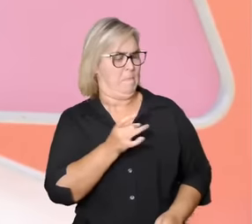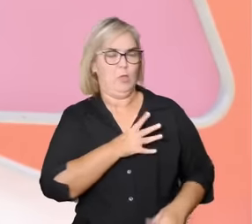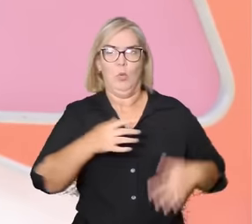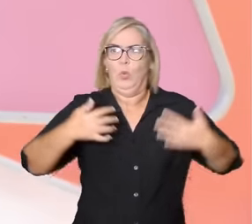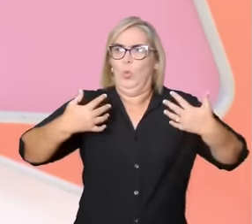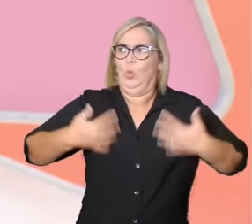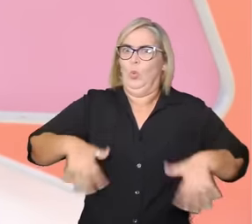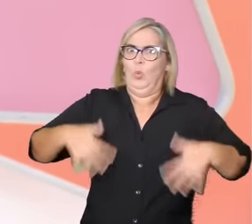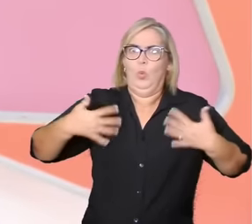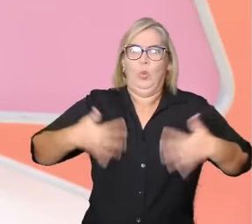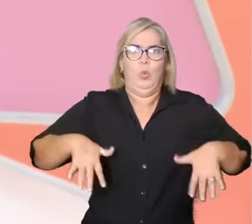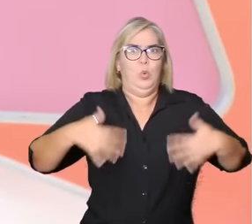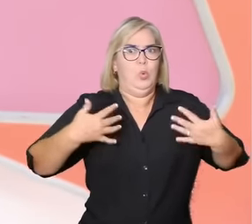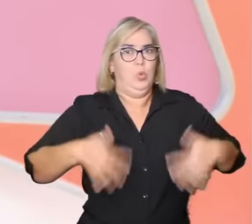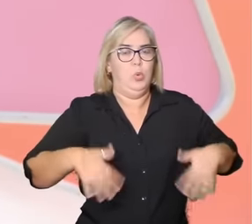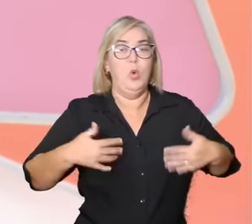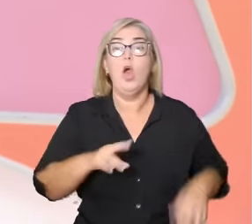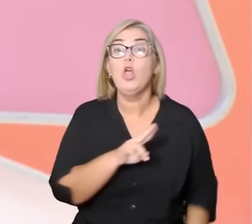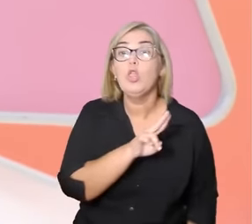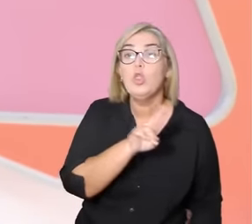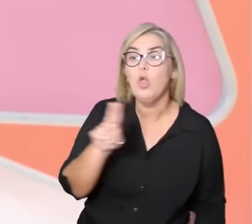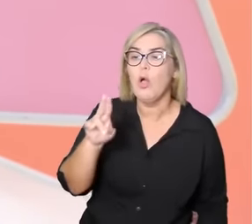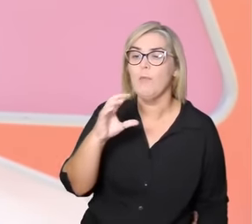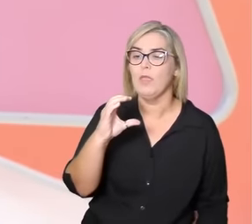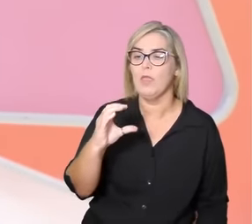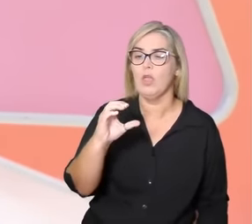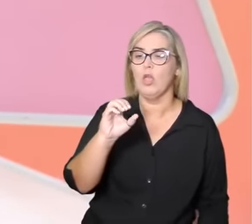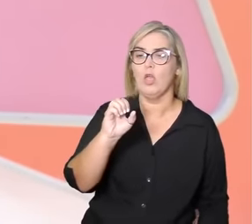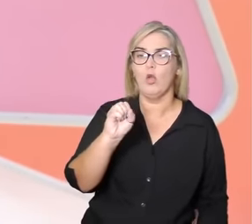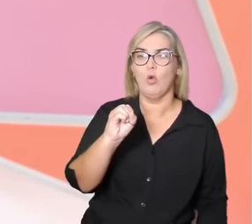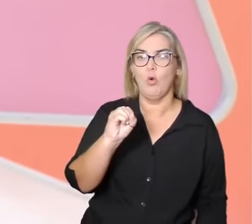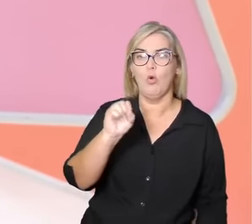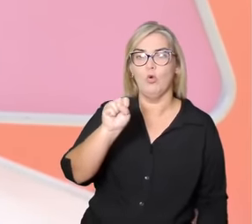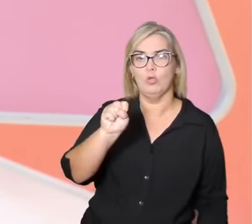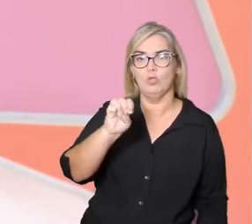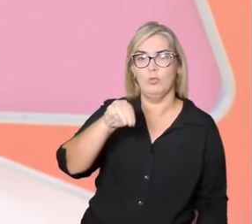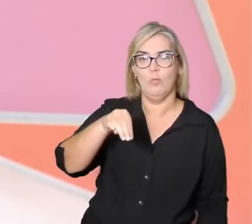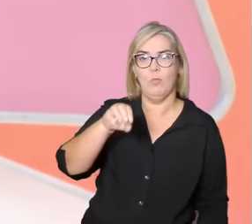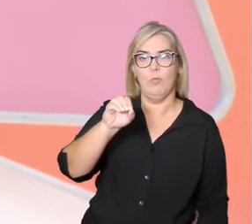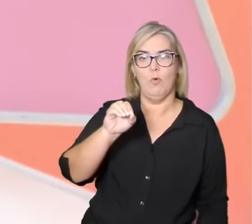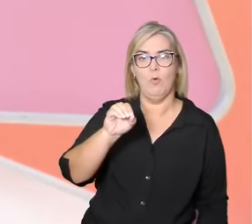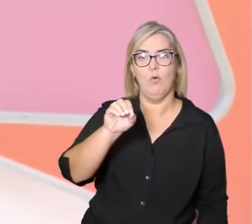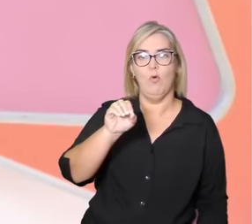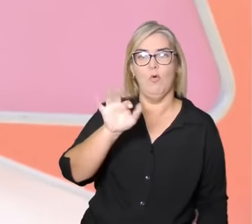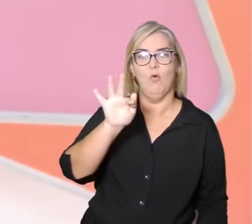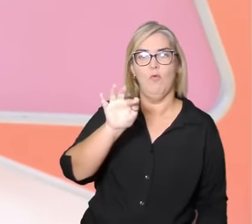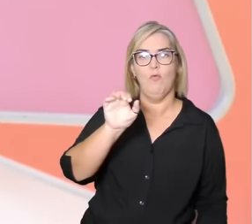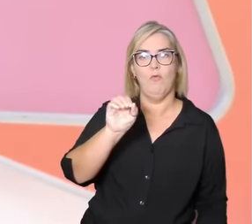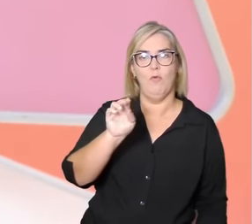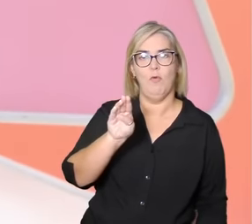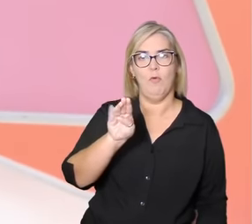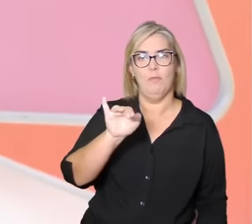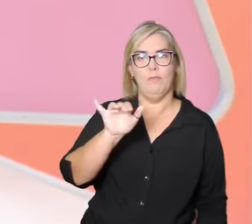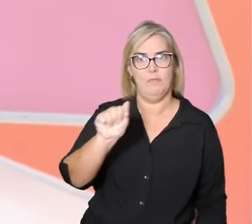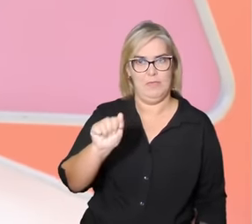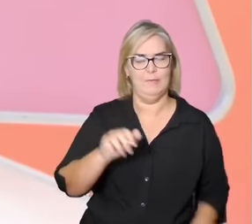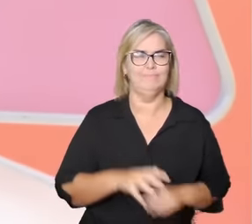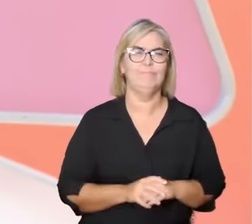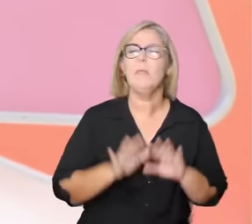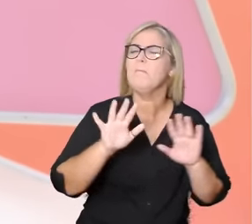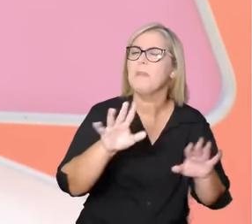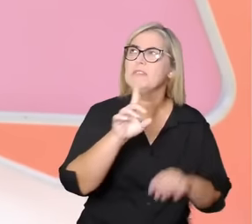de cosmofobia por esse Deus ser masculino também tendem a desenvolver sociedades mais